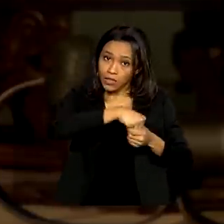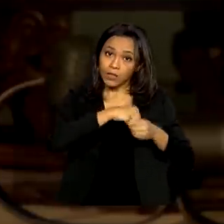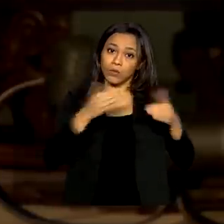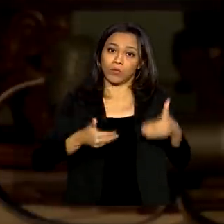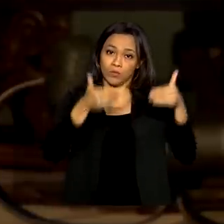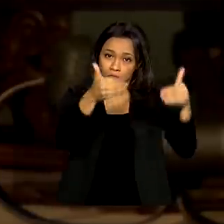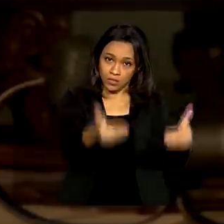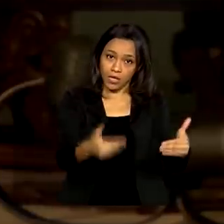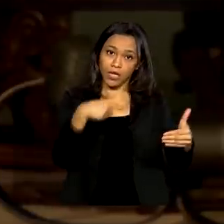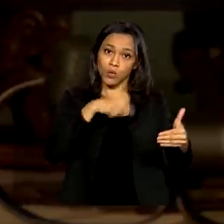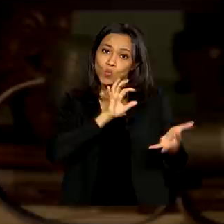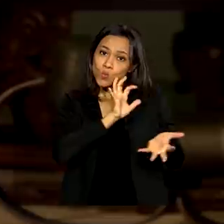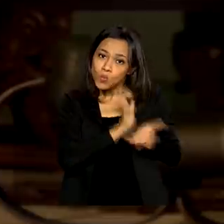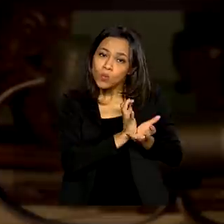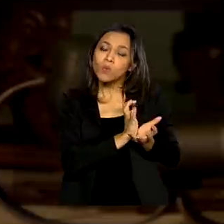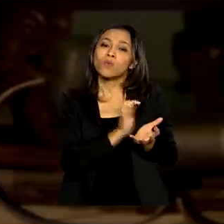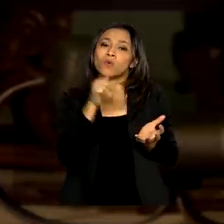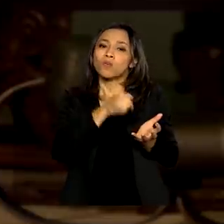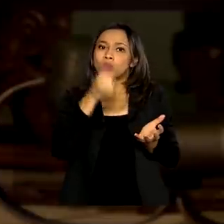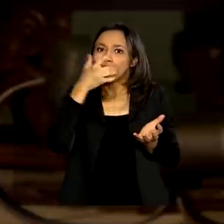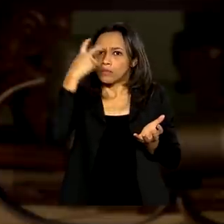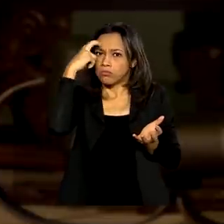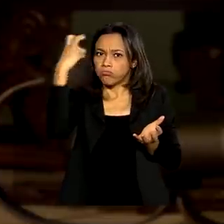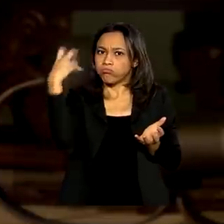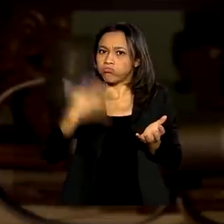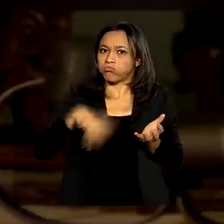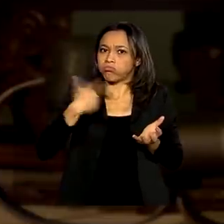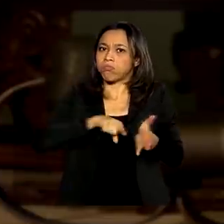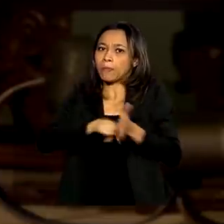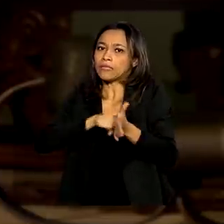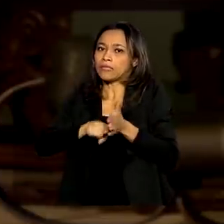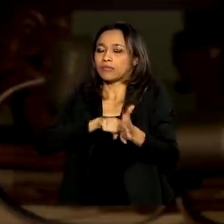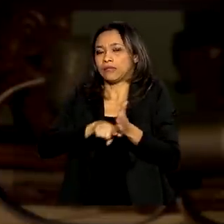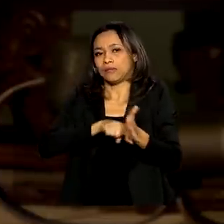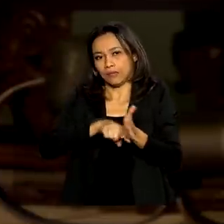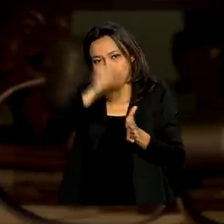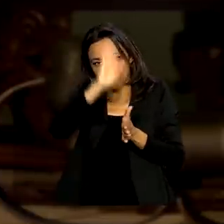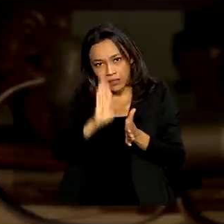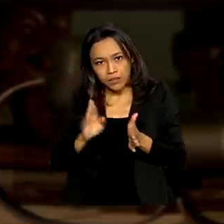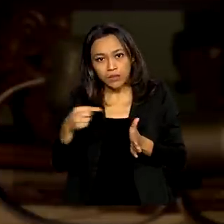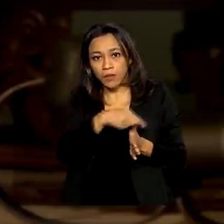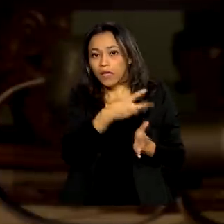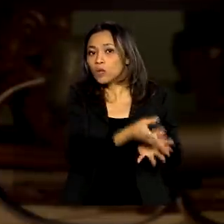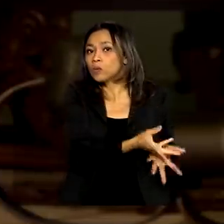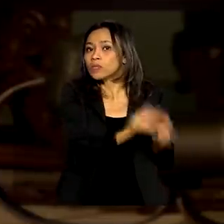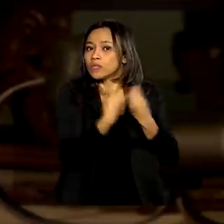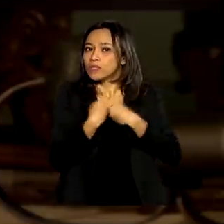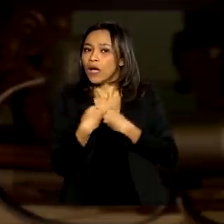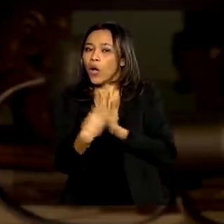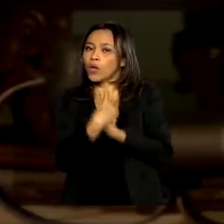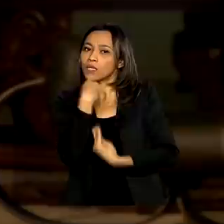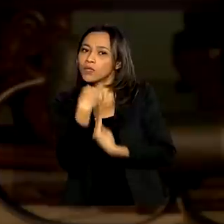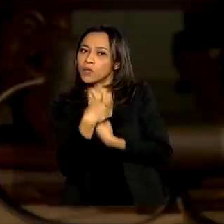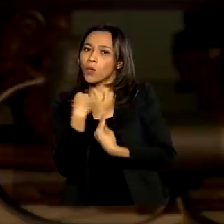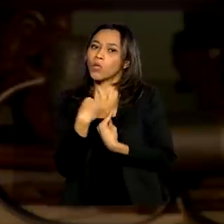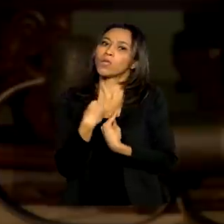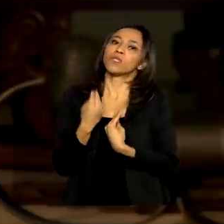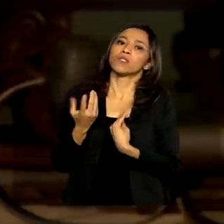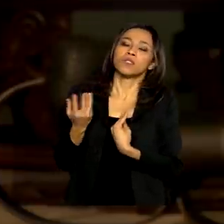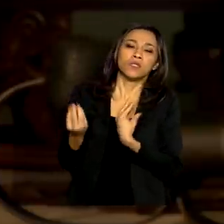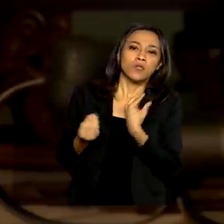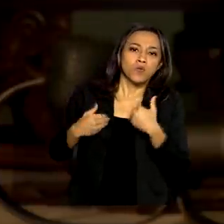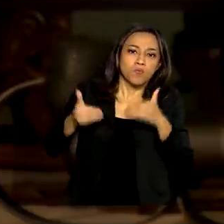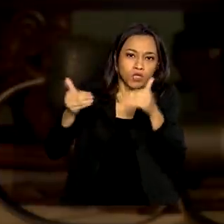muito capaz de pesquisadores, cientistas no Brasil, que nos dá, vamos dizer assim, as diretrizes para o Ministério,